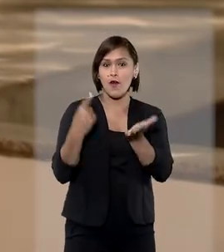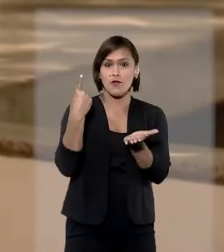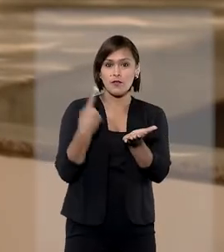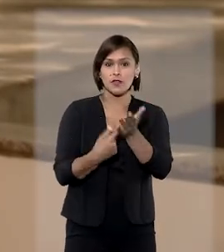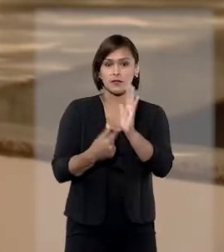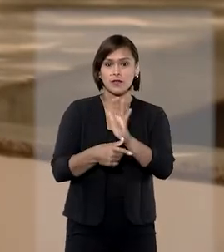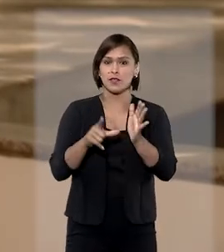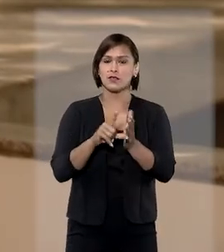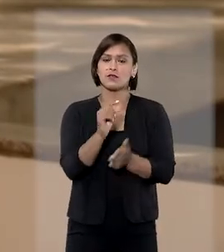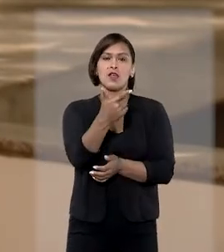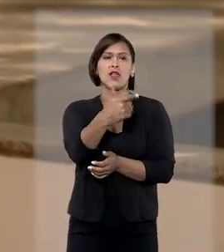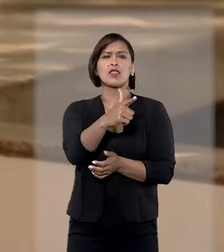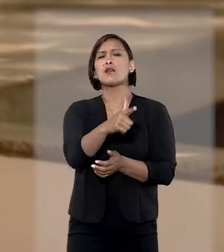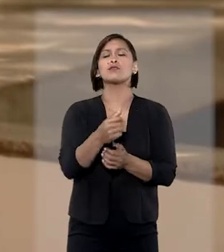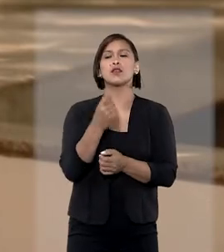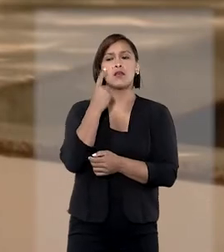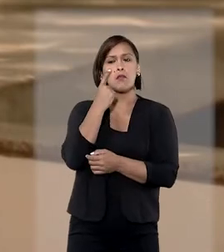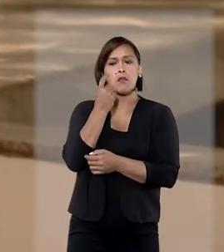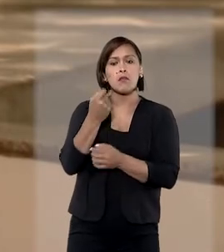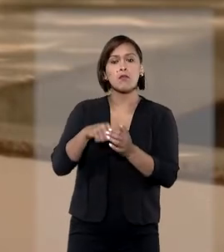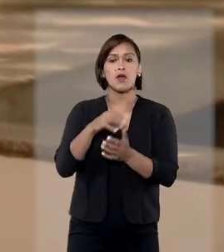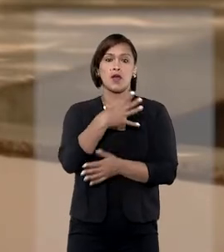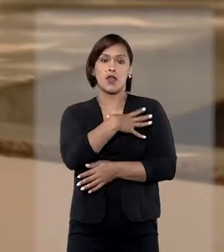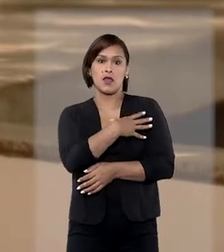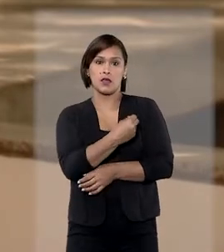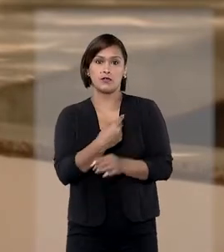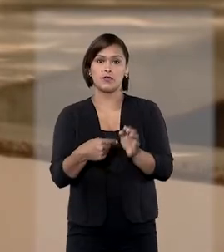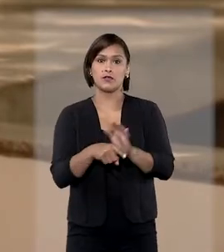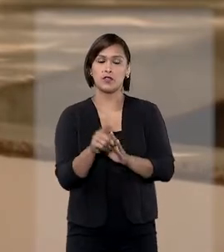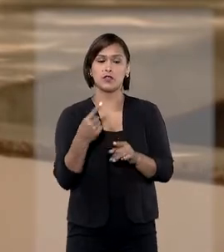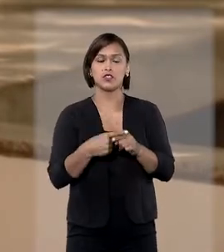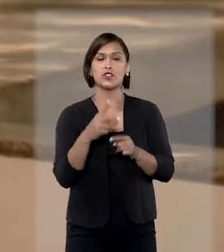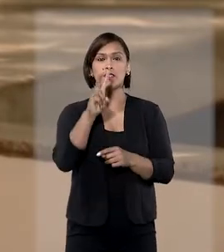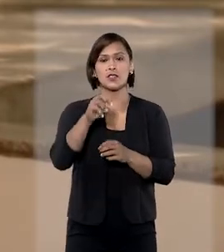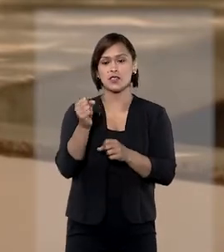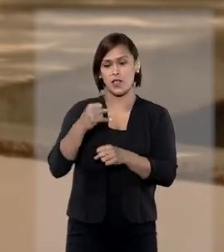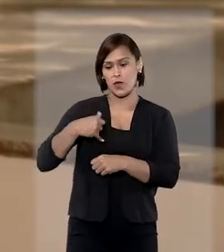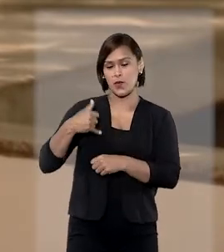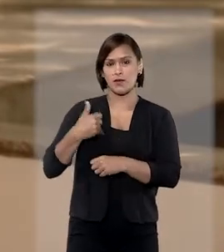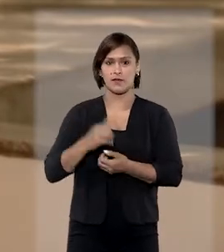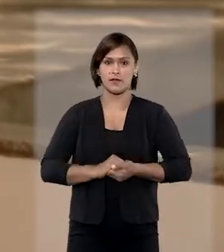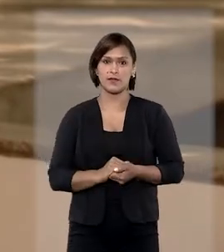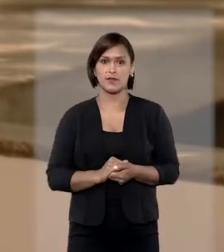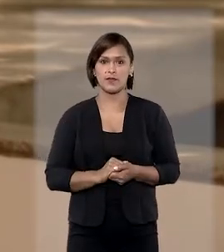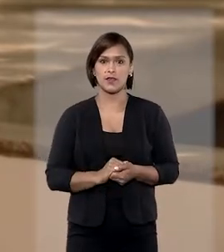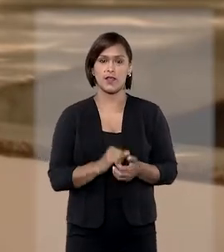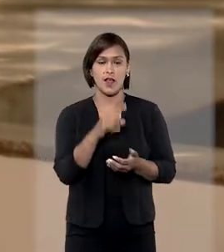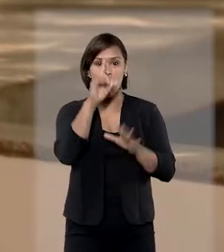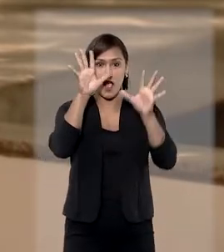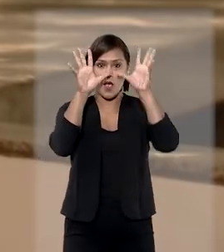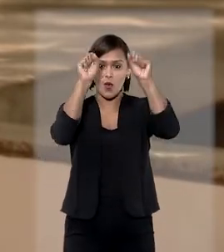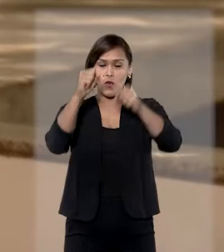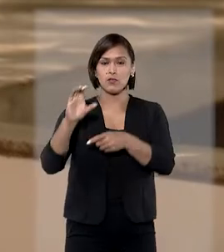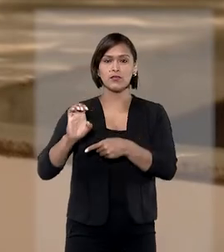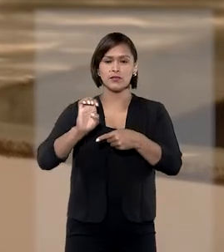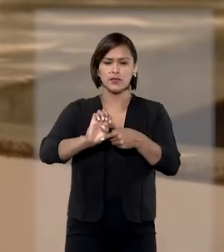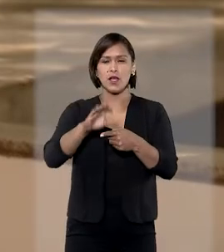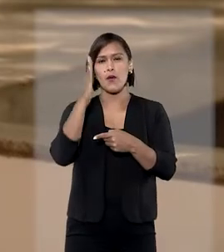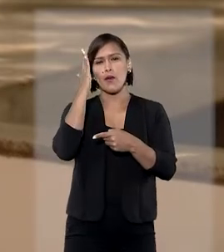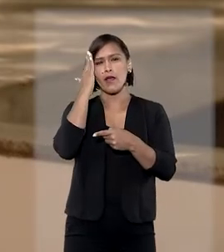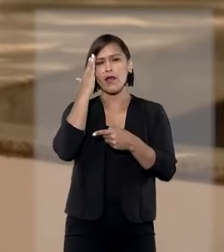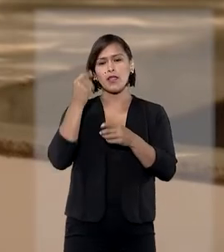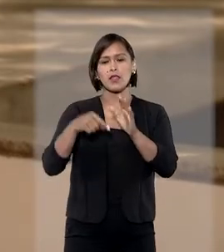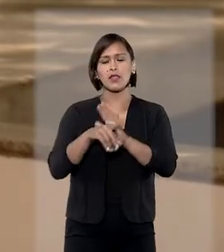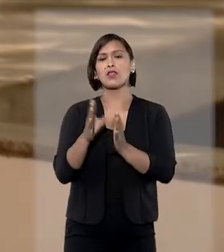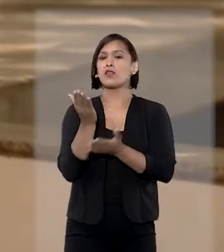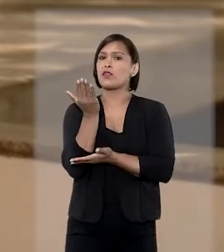anteriormente não seria interessante para a menor, que na época tinha 5 anos de idade. A Corte Estadual considerou que